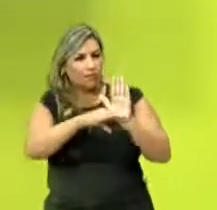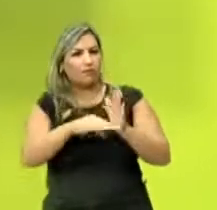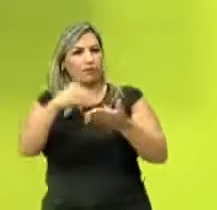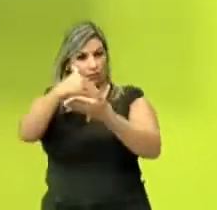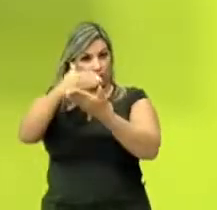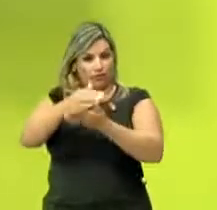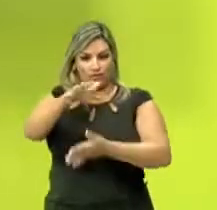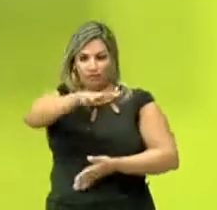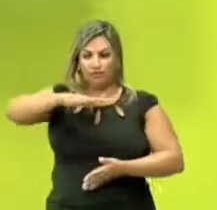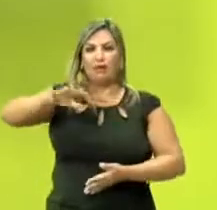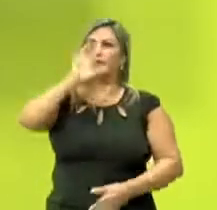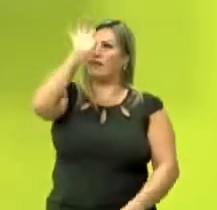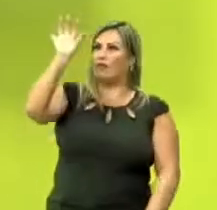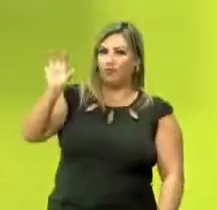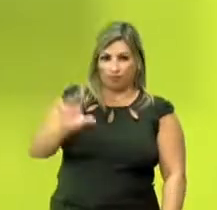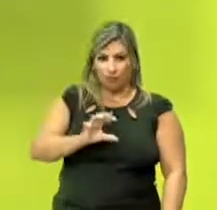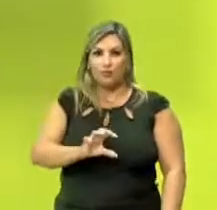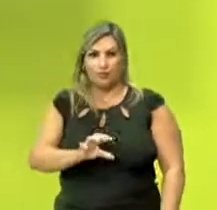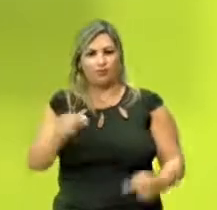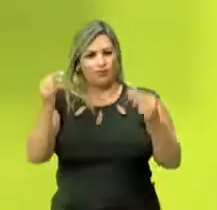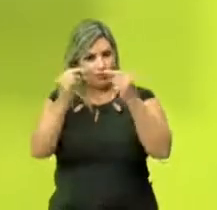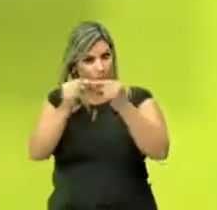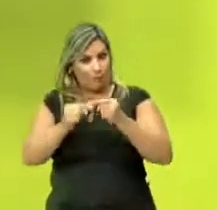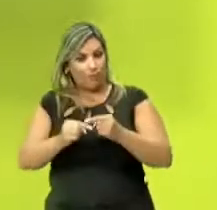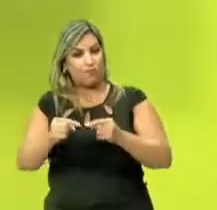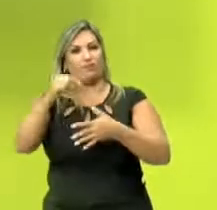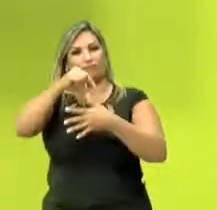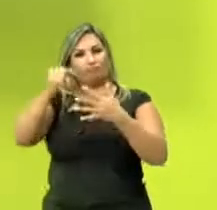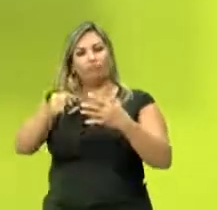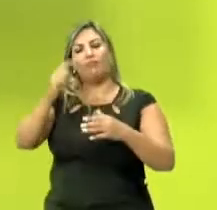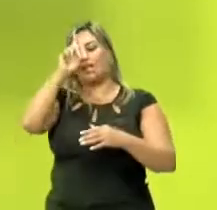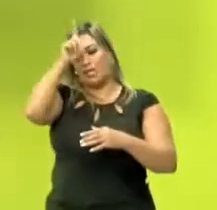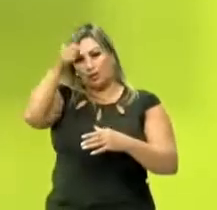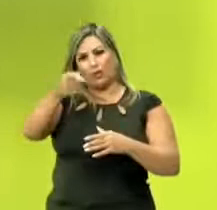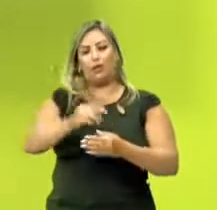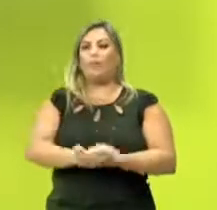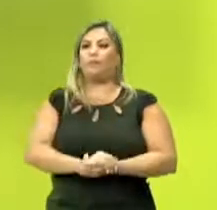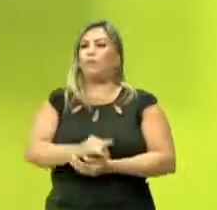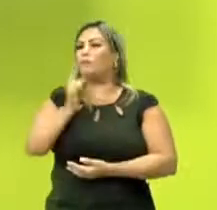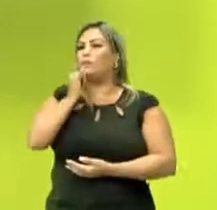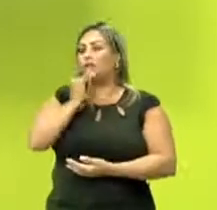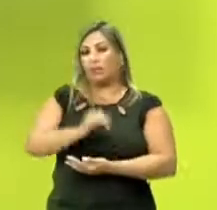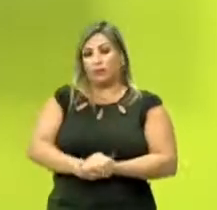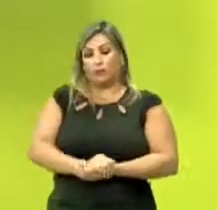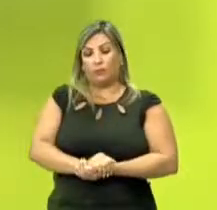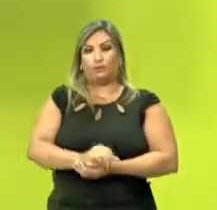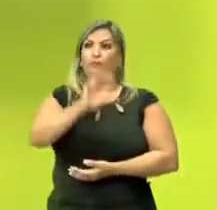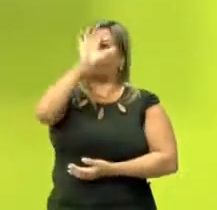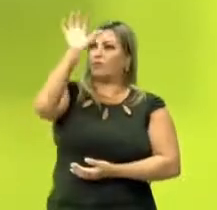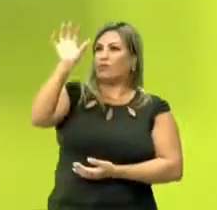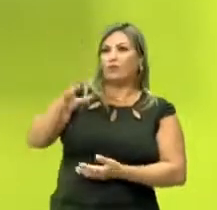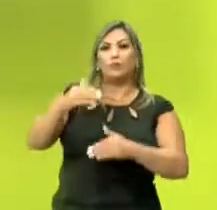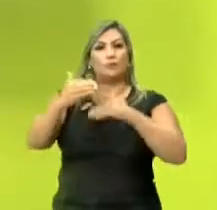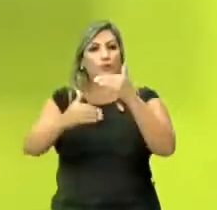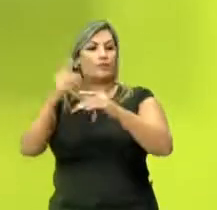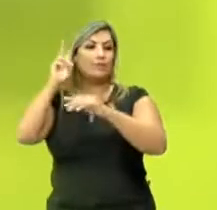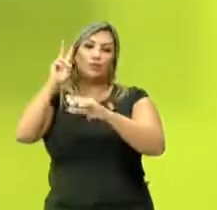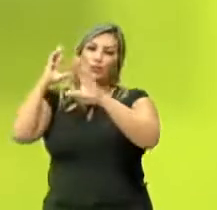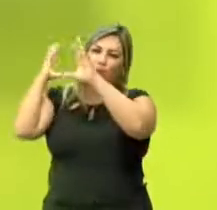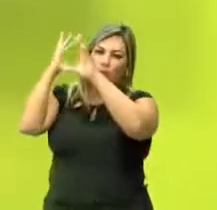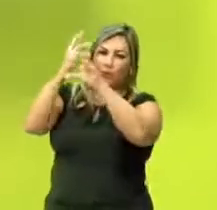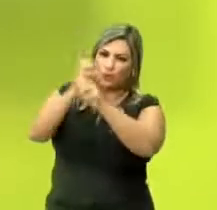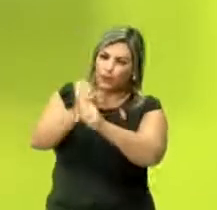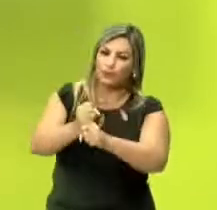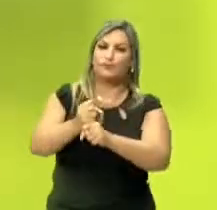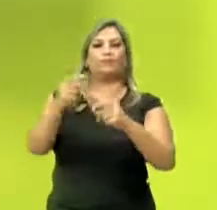aquele espaço, ou seja, regionalizar de acordo com esses aspectos naturais. Eu posso, por exemplo, regionalizar conforme o processo histórico.